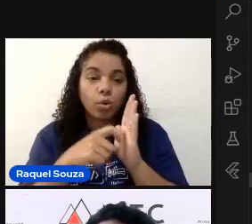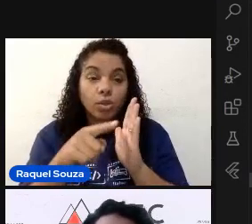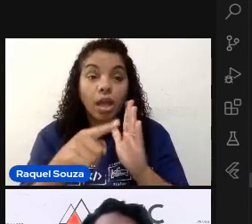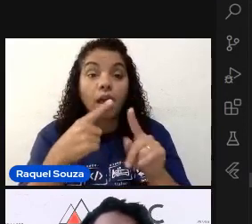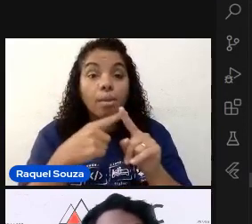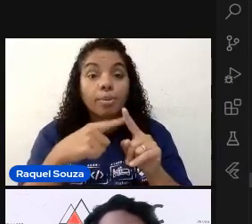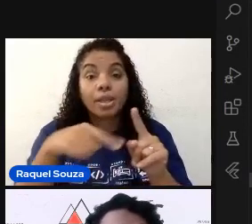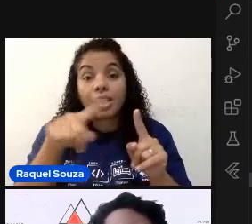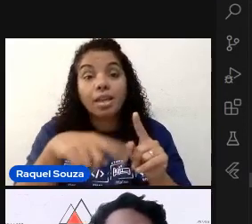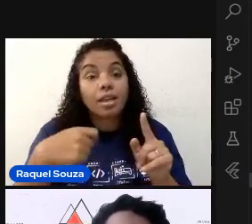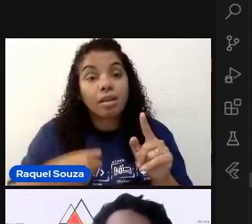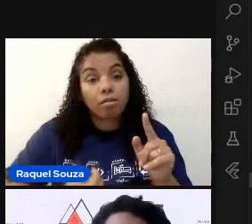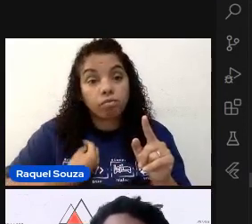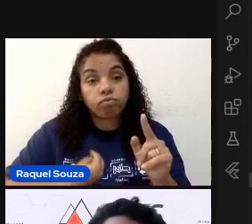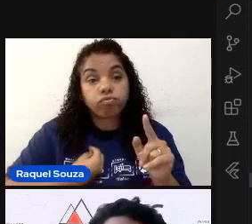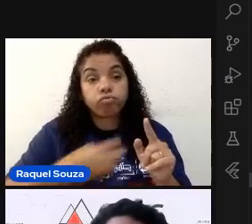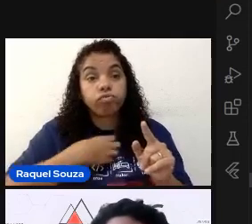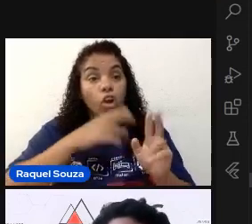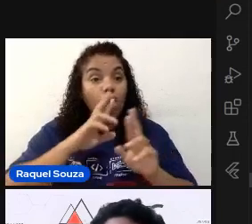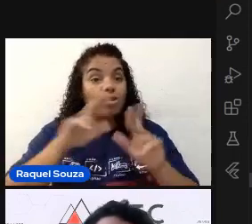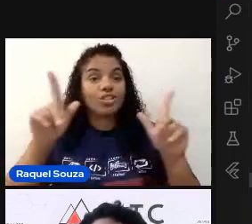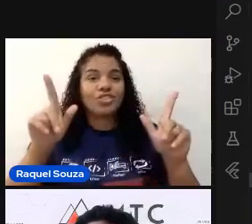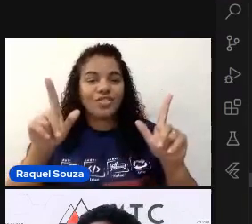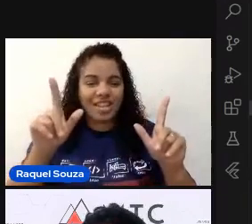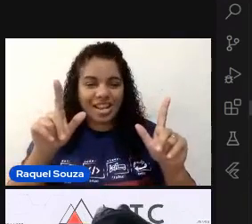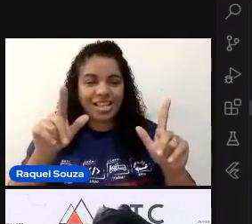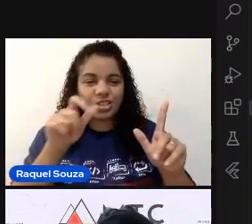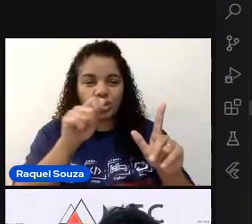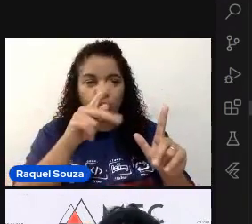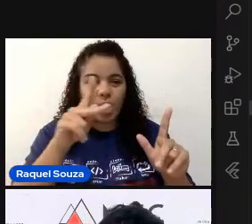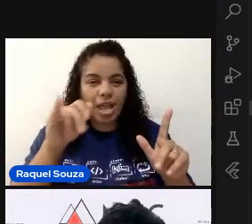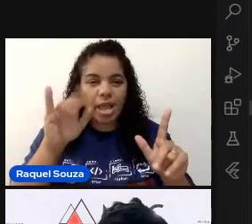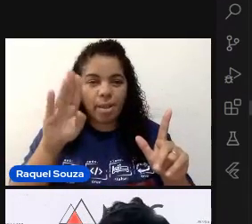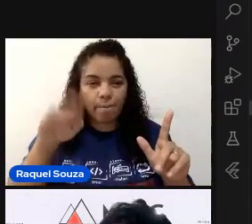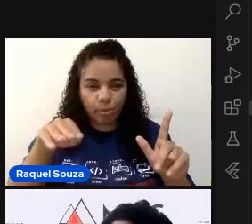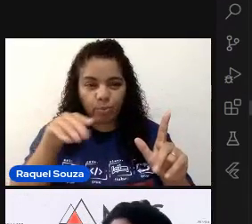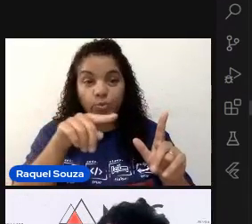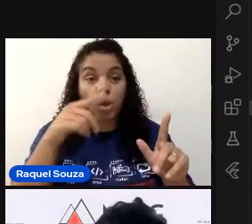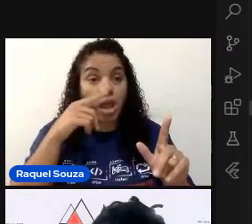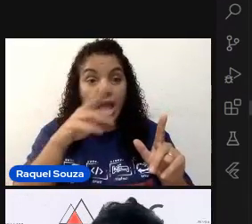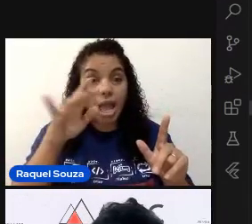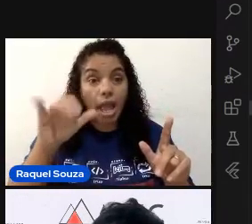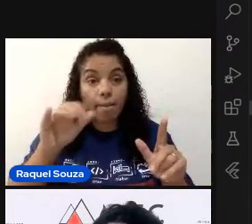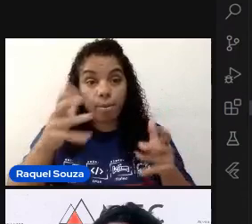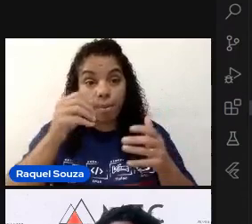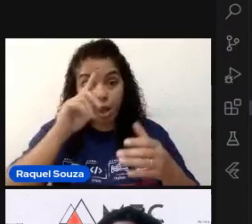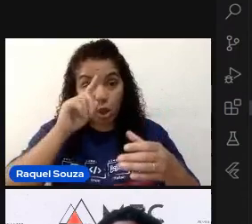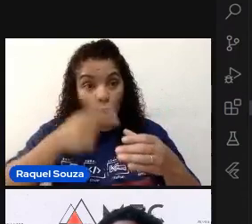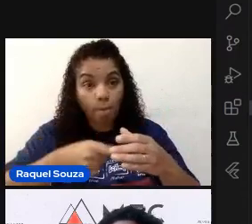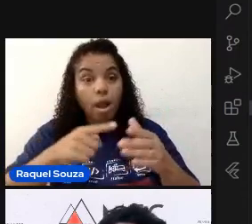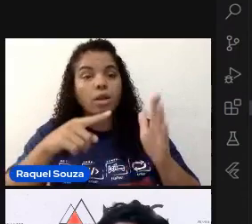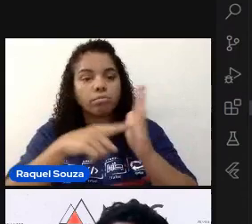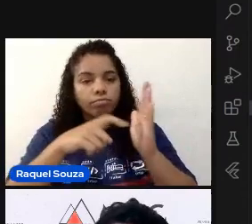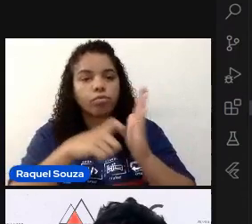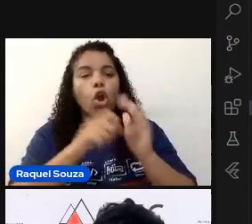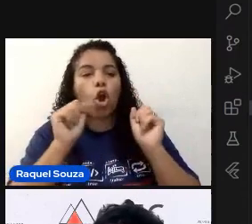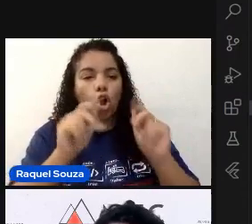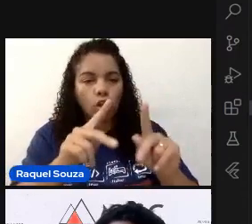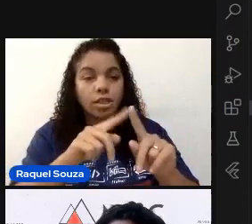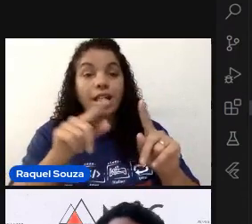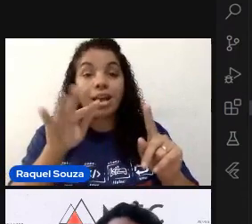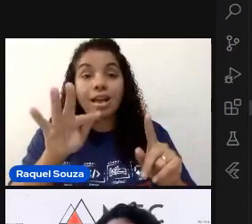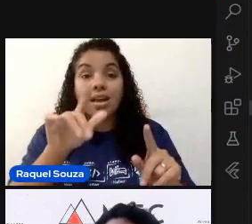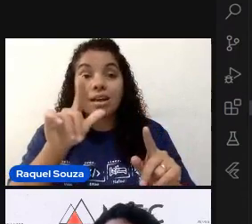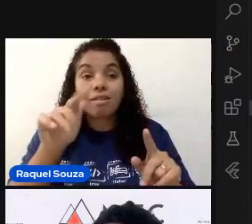funciona de uma forma diferente do Appium. O Appium, ele pega os seus comandos e ele roda. O Flutter,